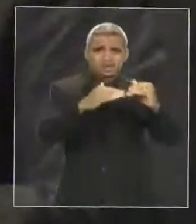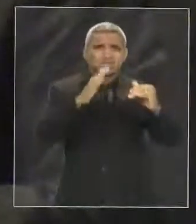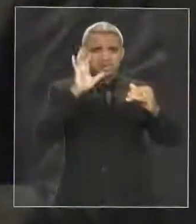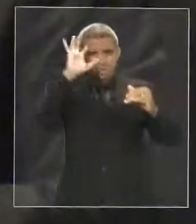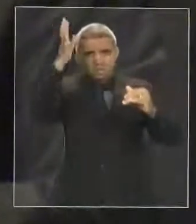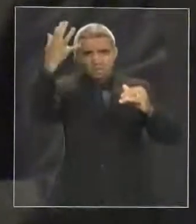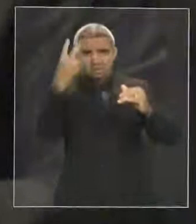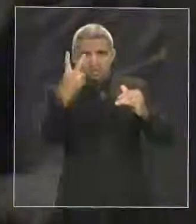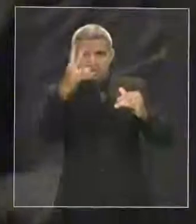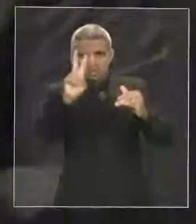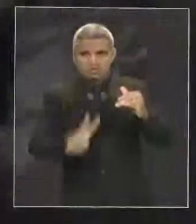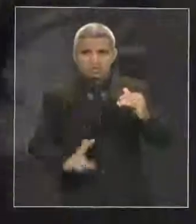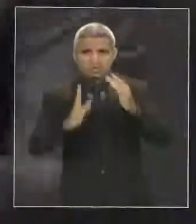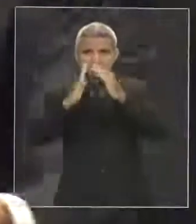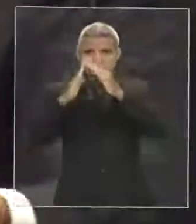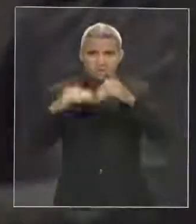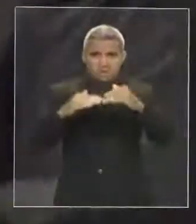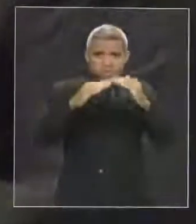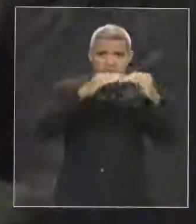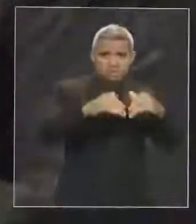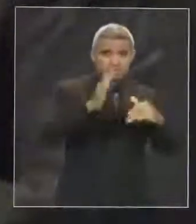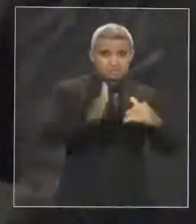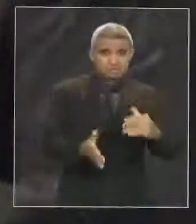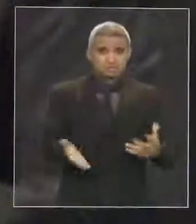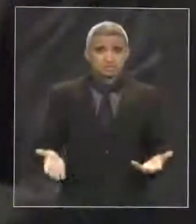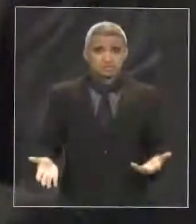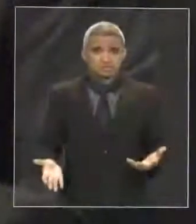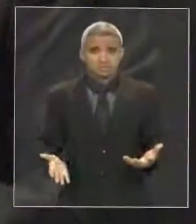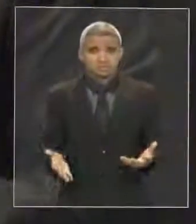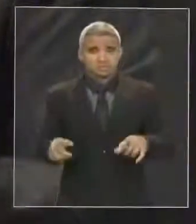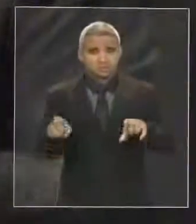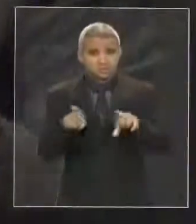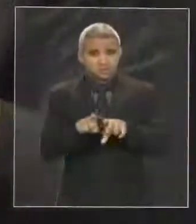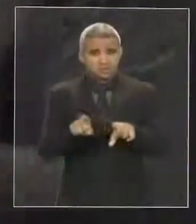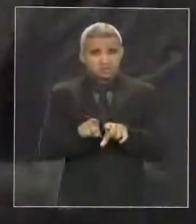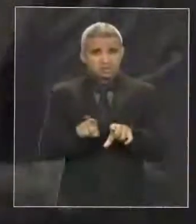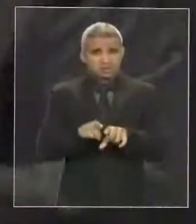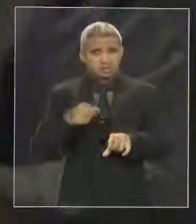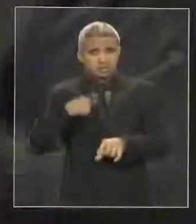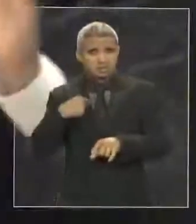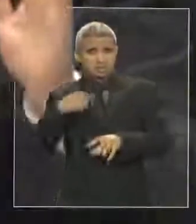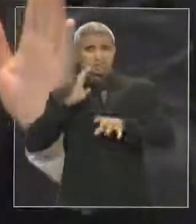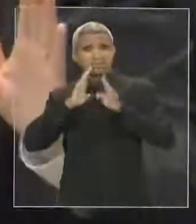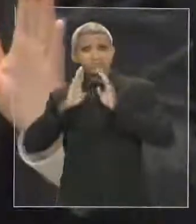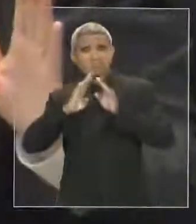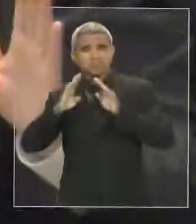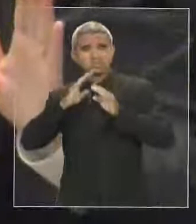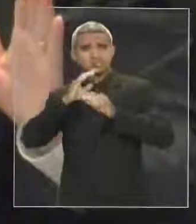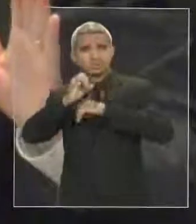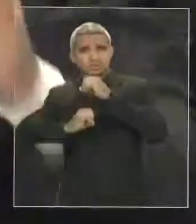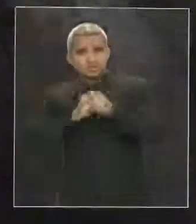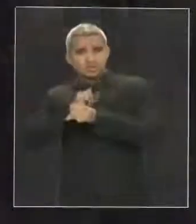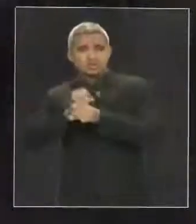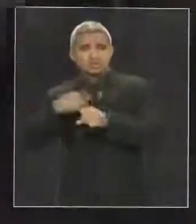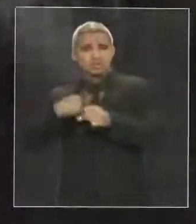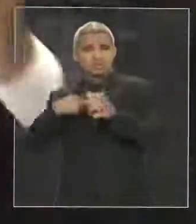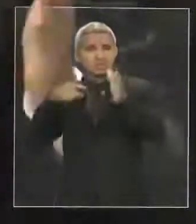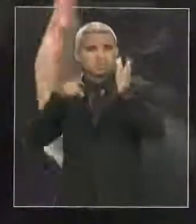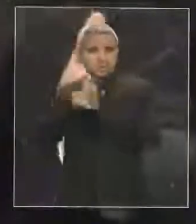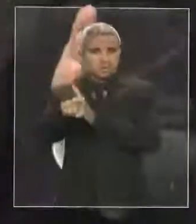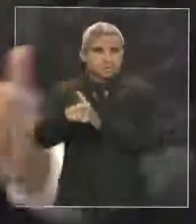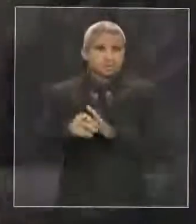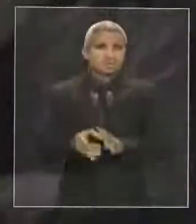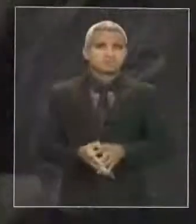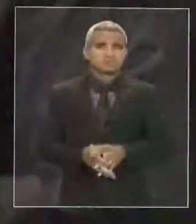que caíram? E aí a pergunta que faço, que fiz nas minhas redes sociais? Porque até onde eu sei, pode ser que eu esteja errado, espero que na